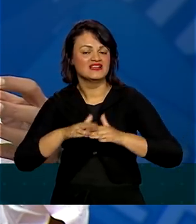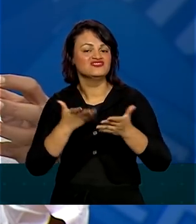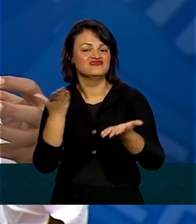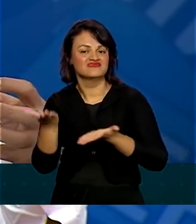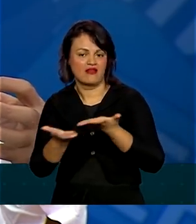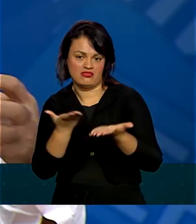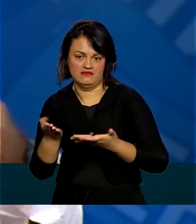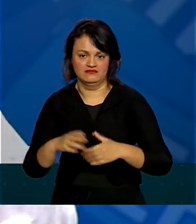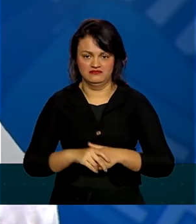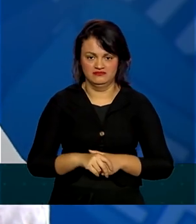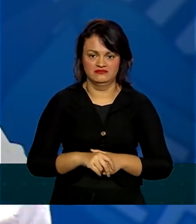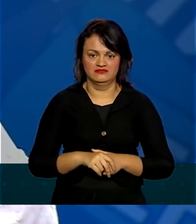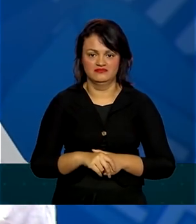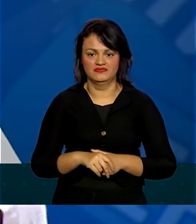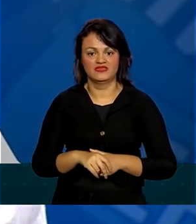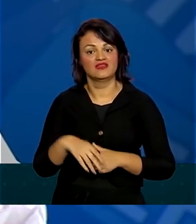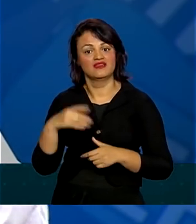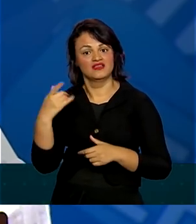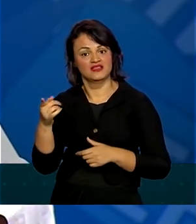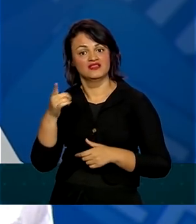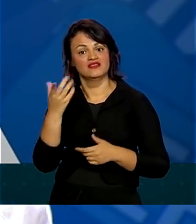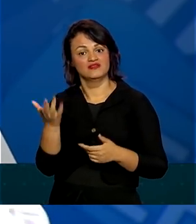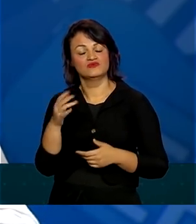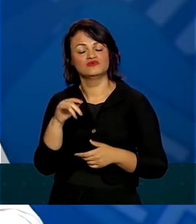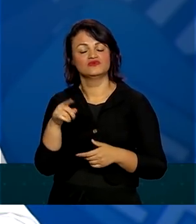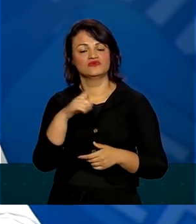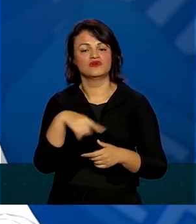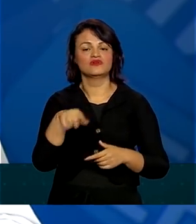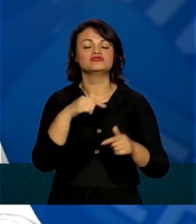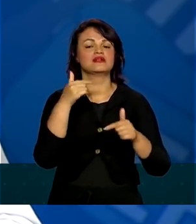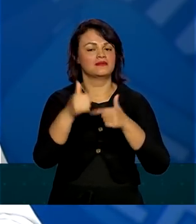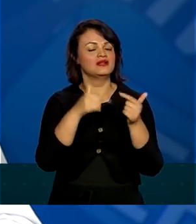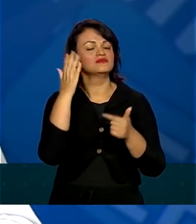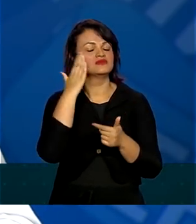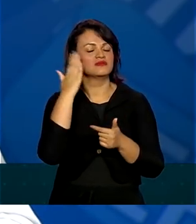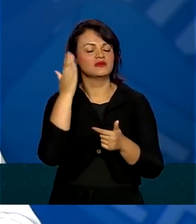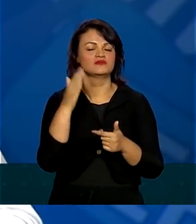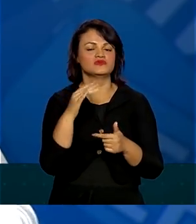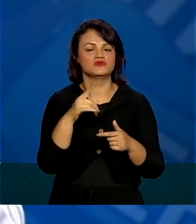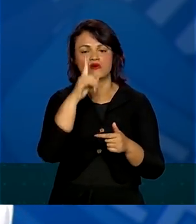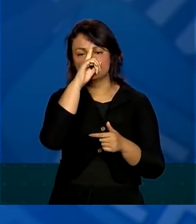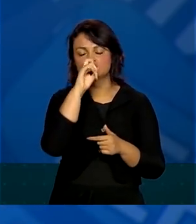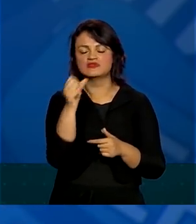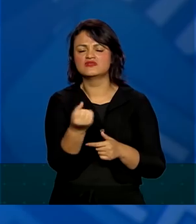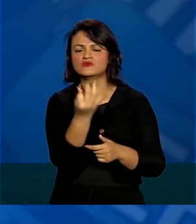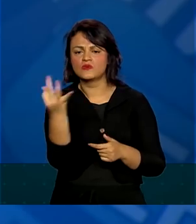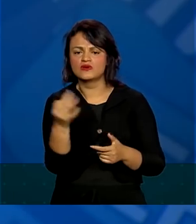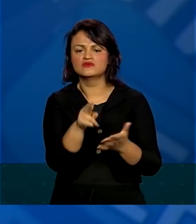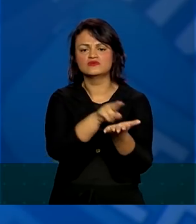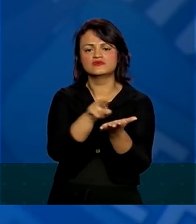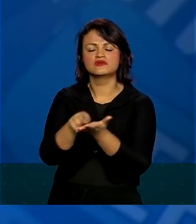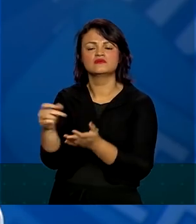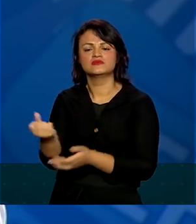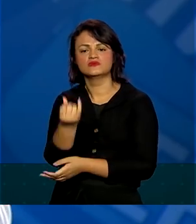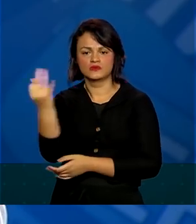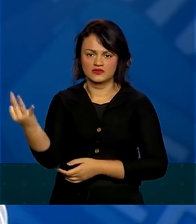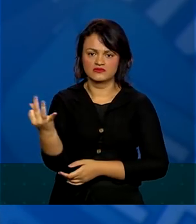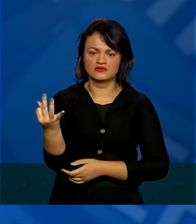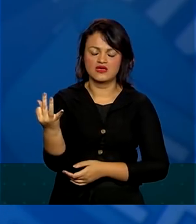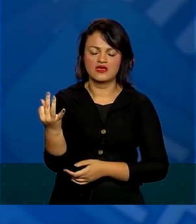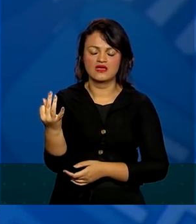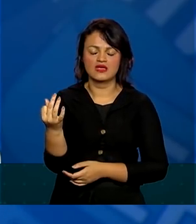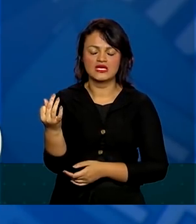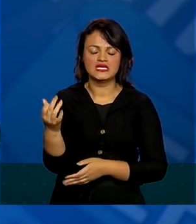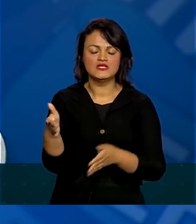atender. Isso nós trabalhamos sabendo quantos hospitais, quantos leitos nós temos e